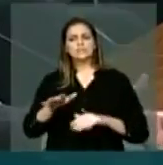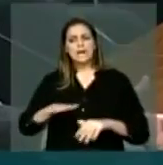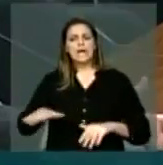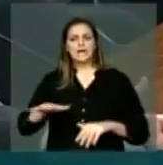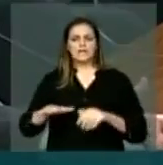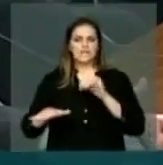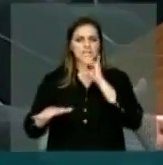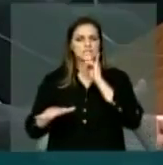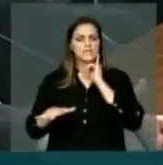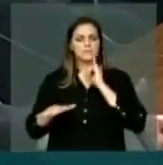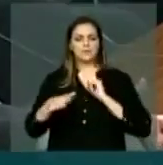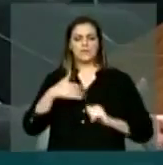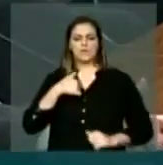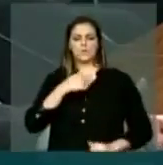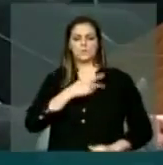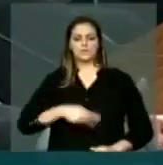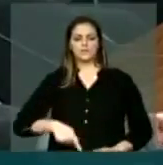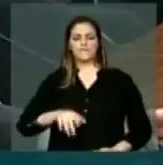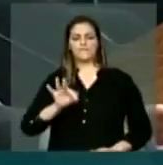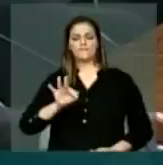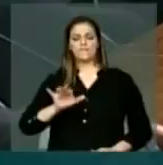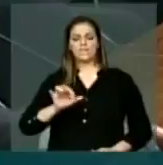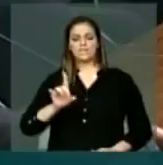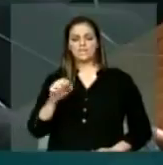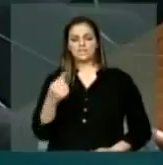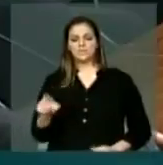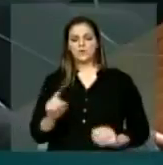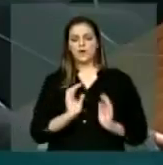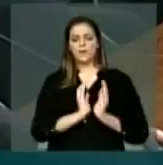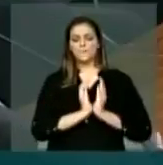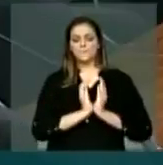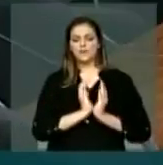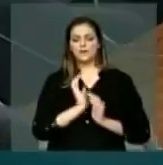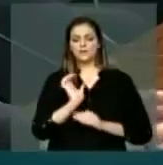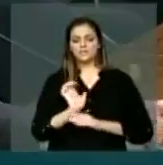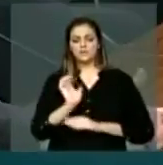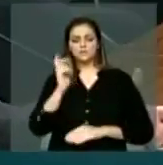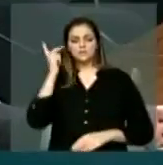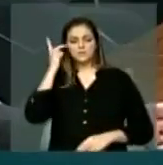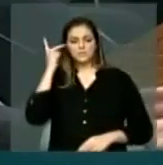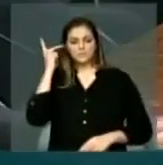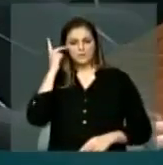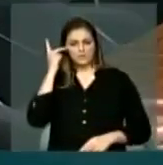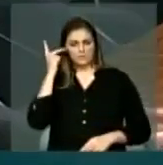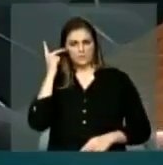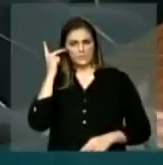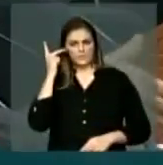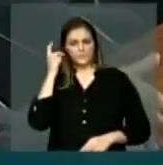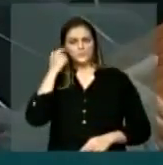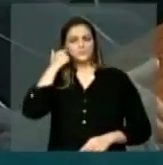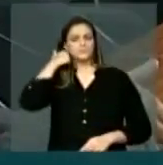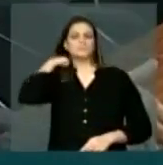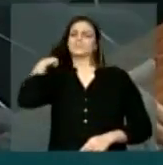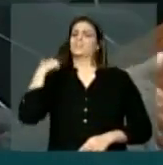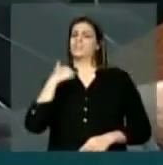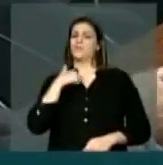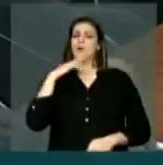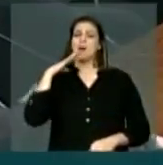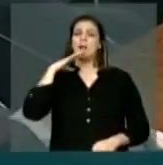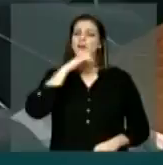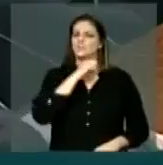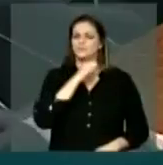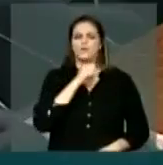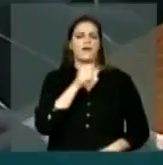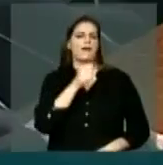por exemplo, sou presidente da Federação de Pais do Estado de São Paulo. E eu tenho a intuição, não os dados concretos, mas vou buscar esses dados